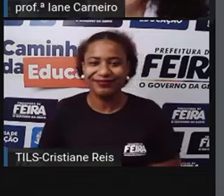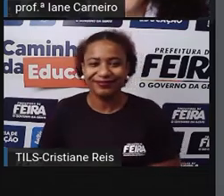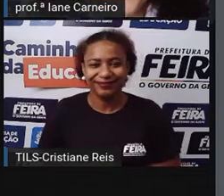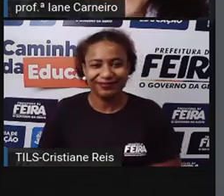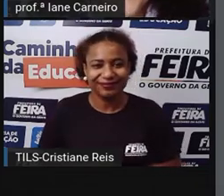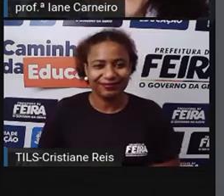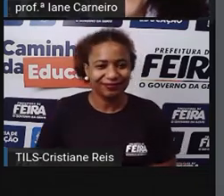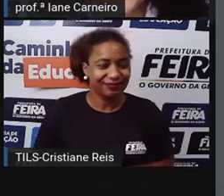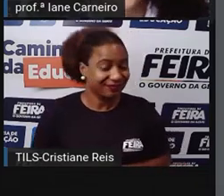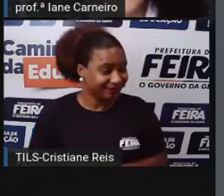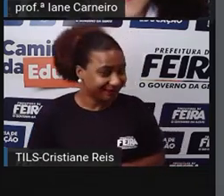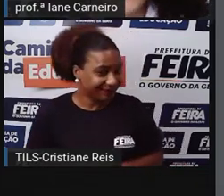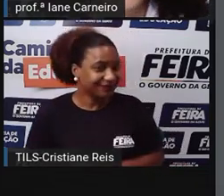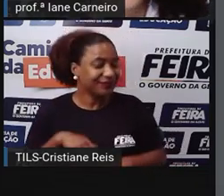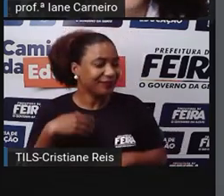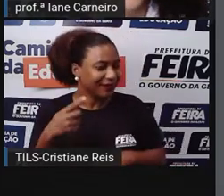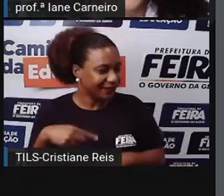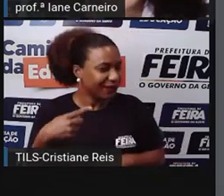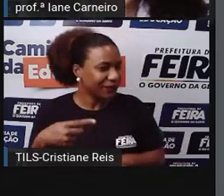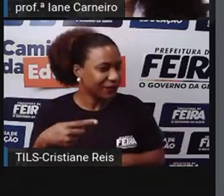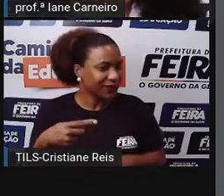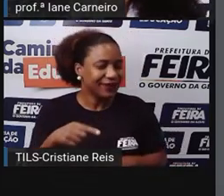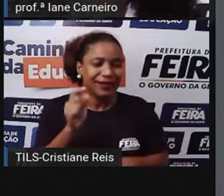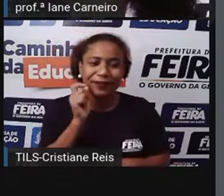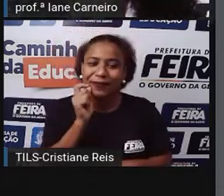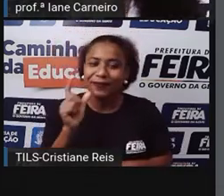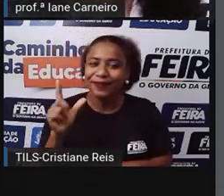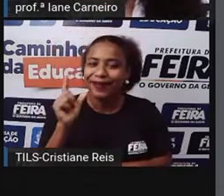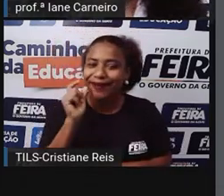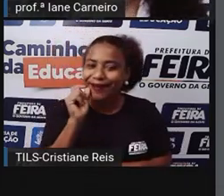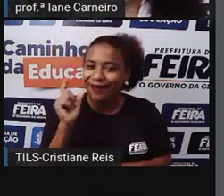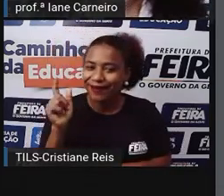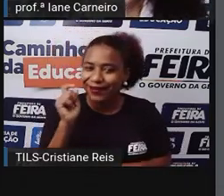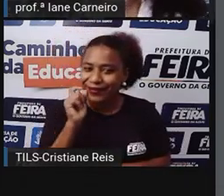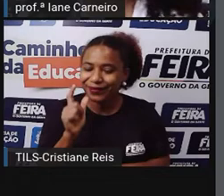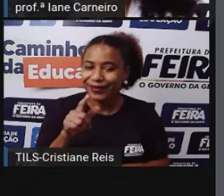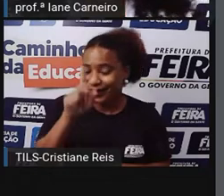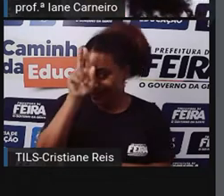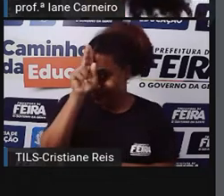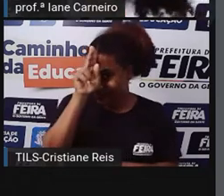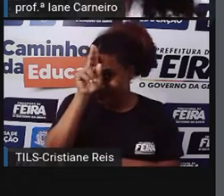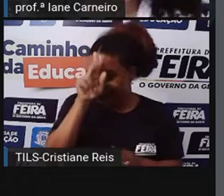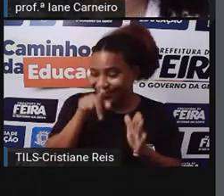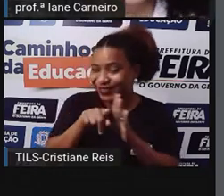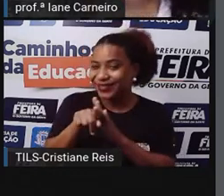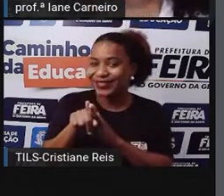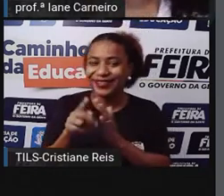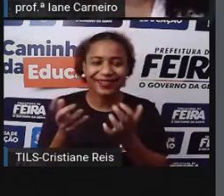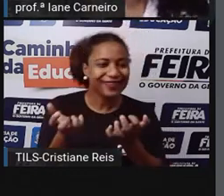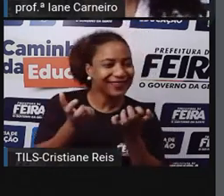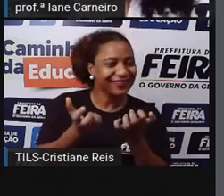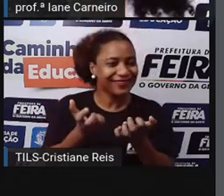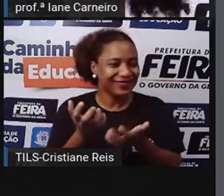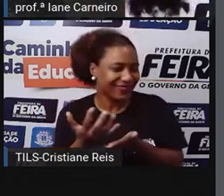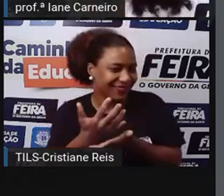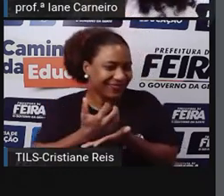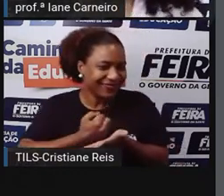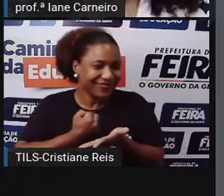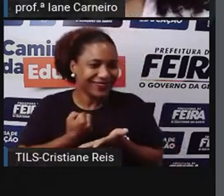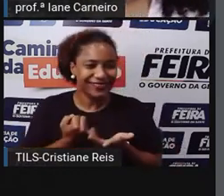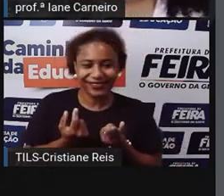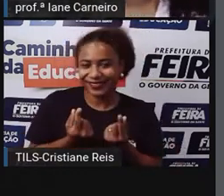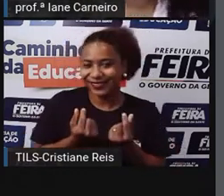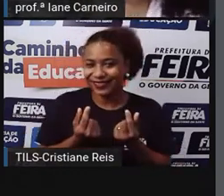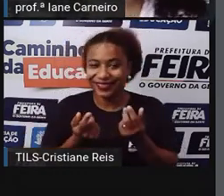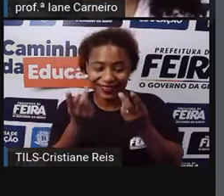Depois, veio passando um gato. Dona baratinha perguntou, quem quer casar com a dona baratinha